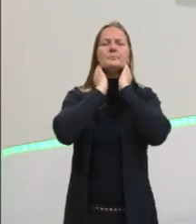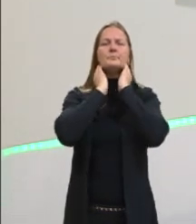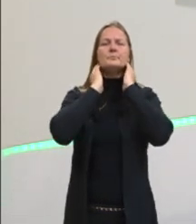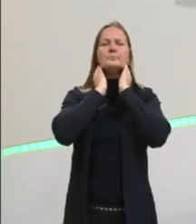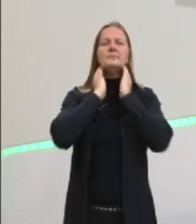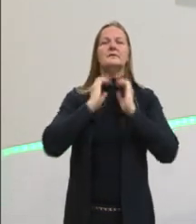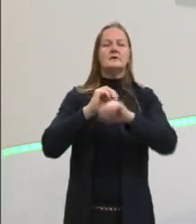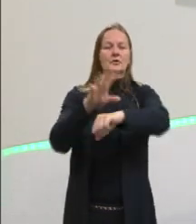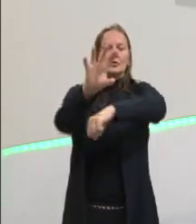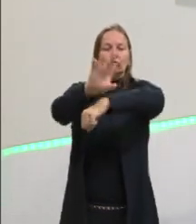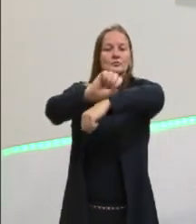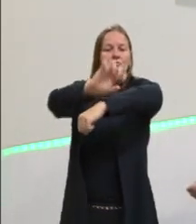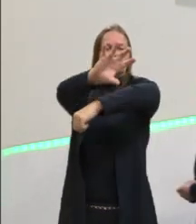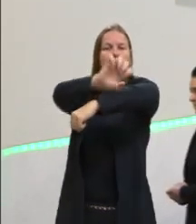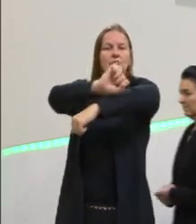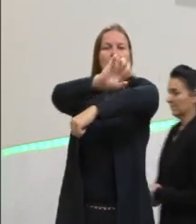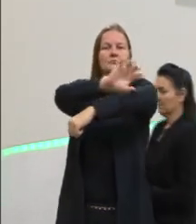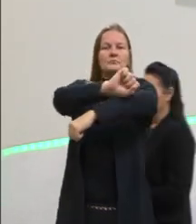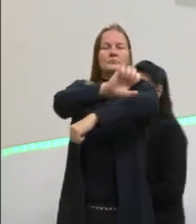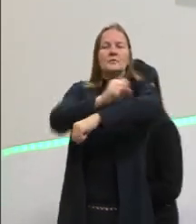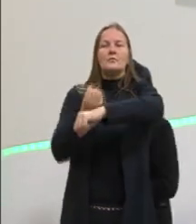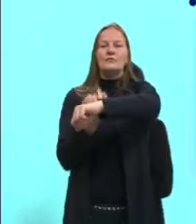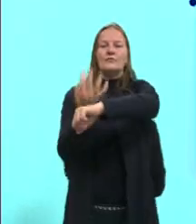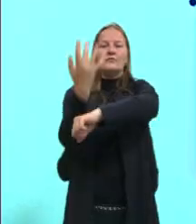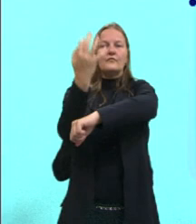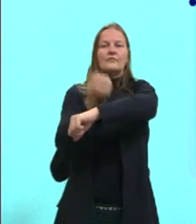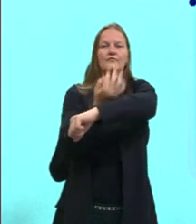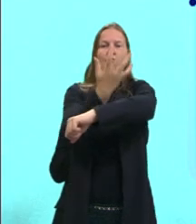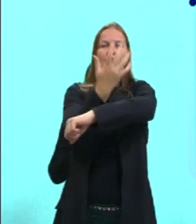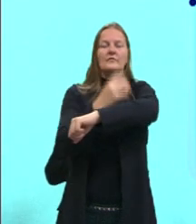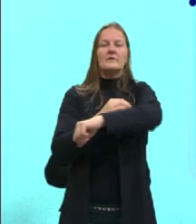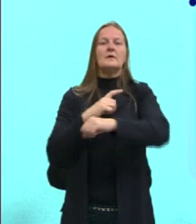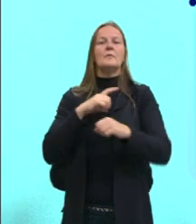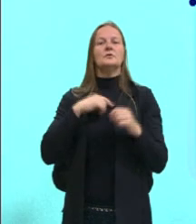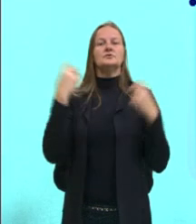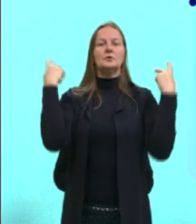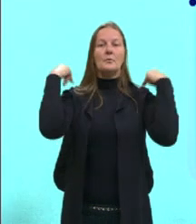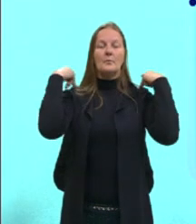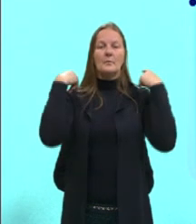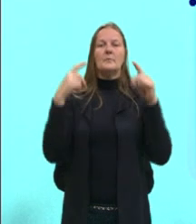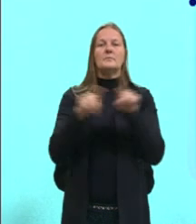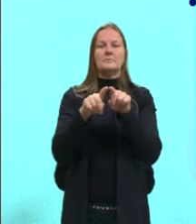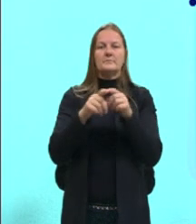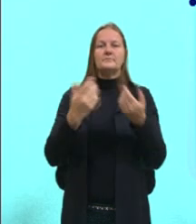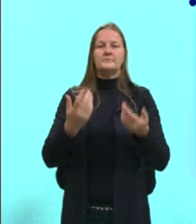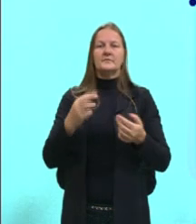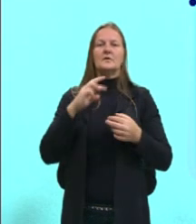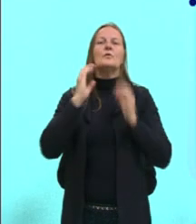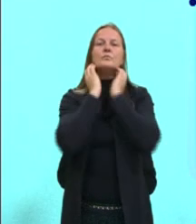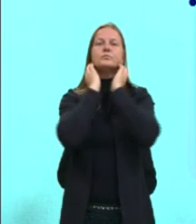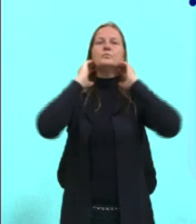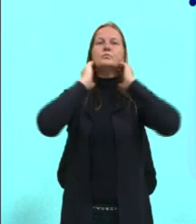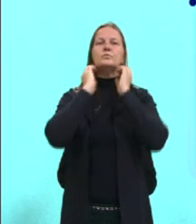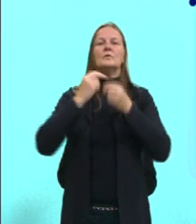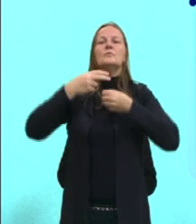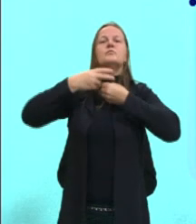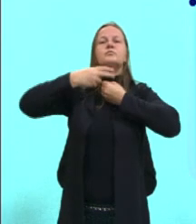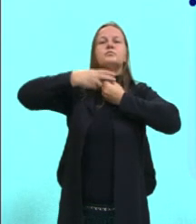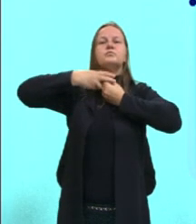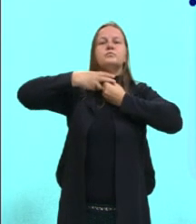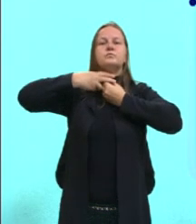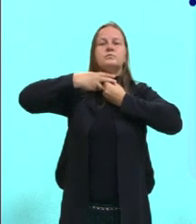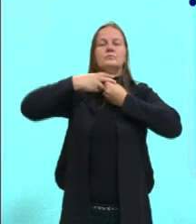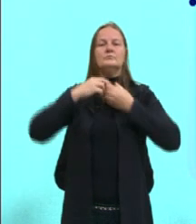da pele, através de trocas gasosas. Pode ser pulmonar. Pode ser bucofaringe, numa região que fica